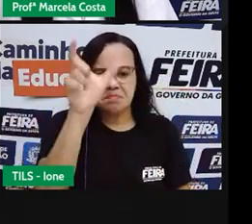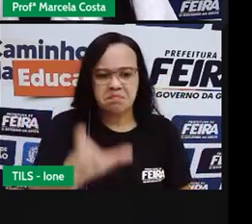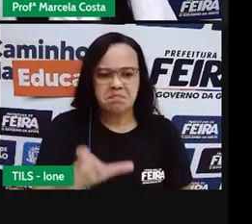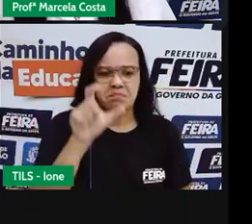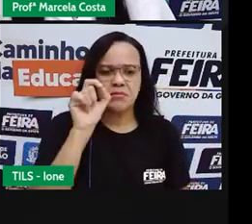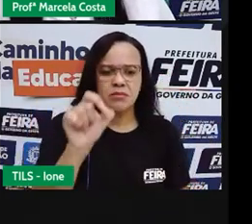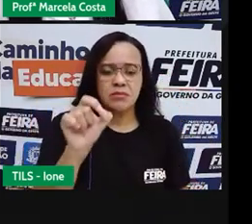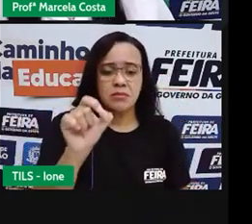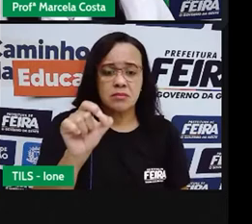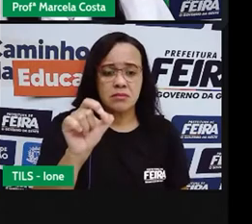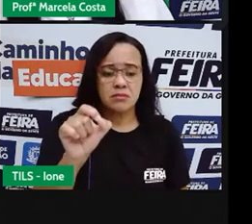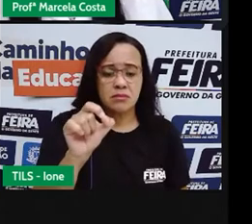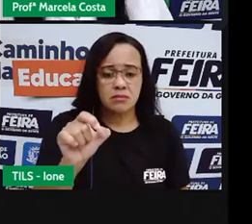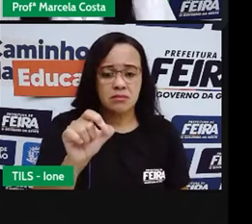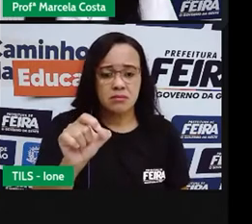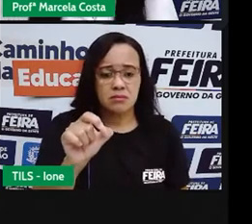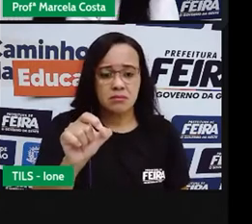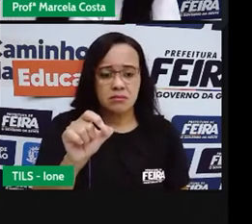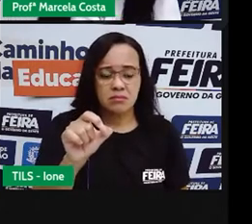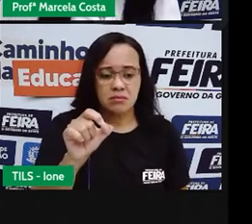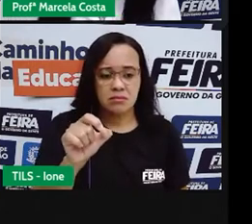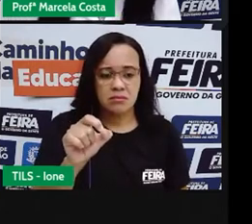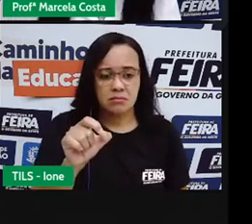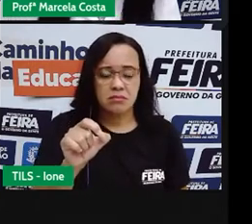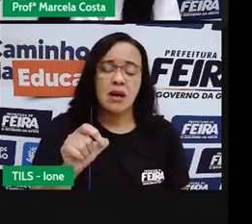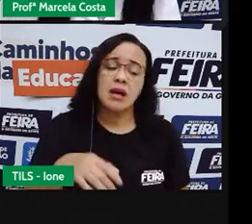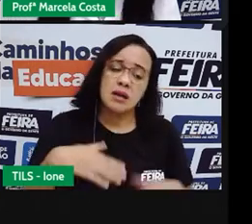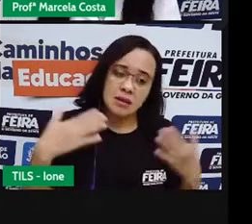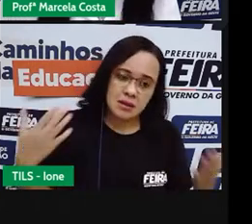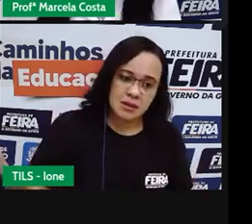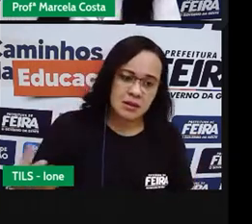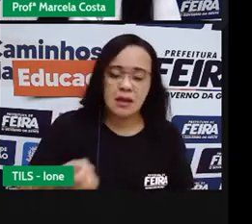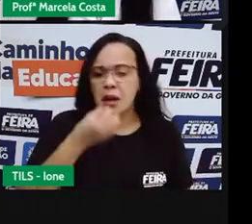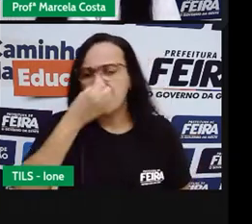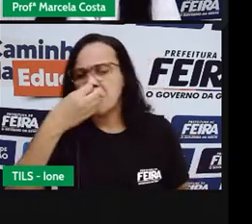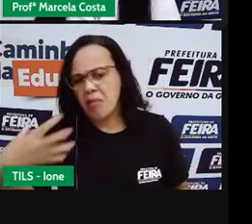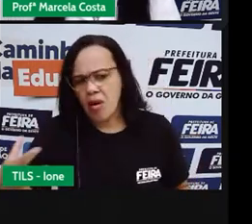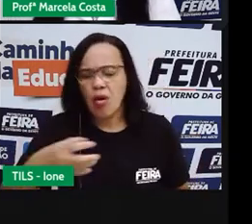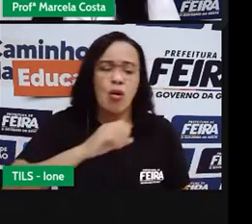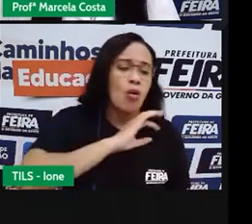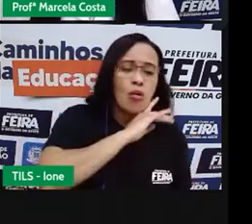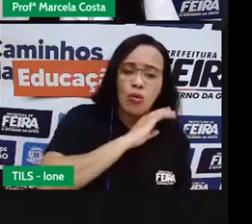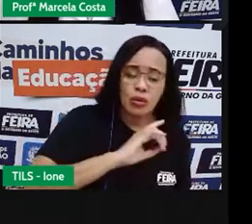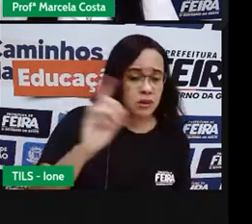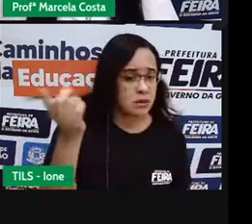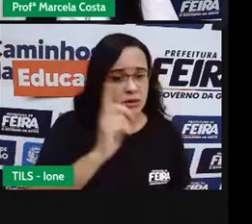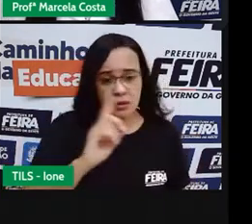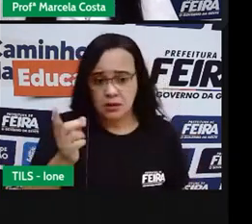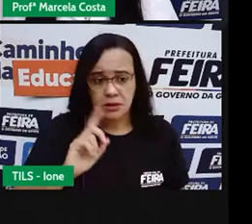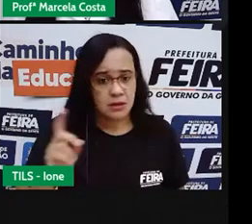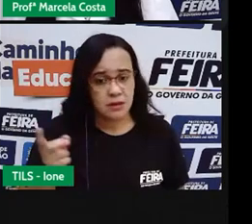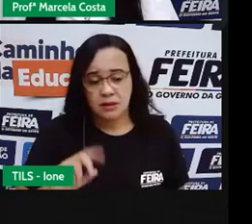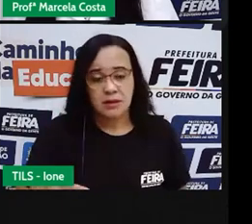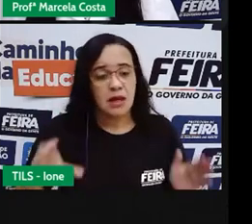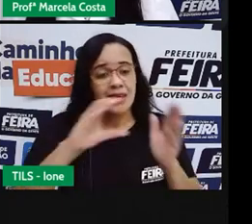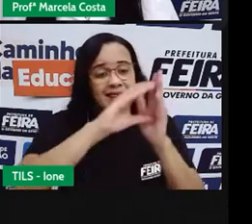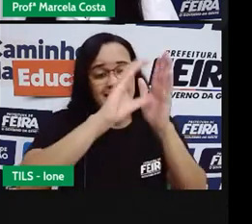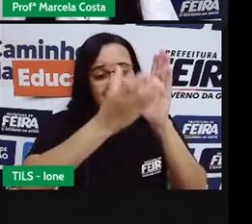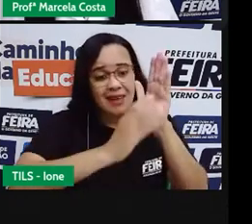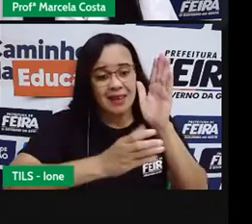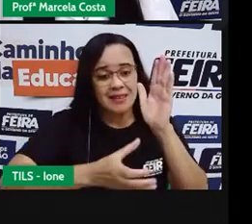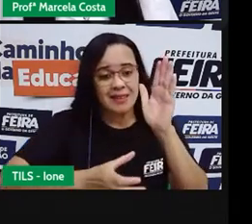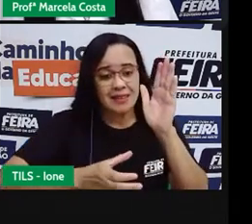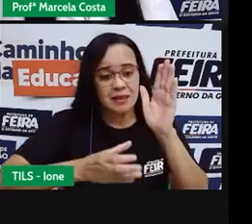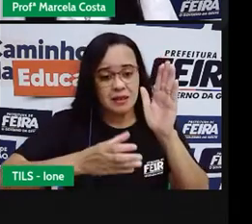Não são defeitos Nem tão pouco Qualidades Eu reforço Reafirmo isso Com vocês Mais uma vez